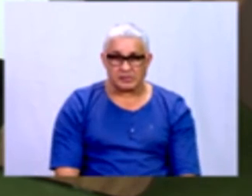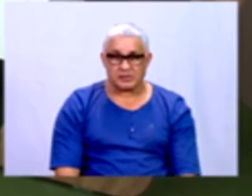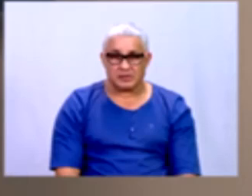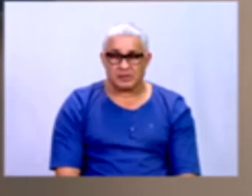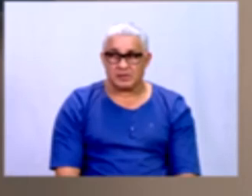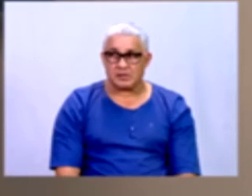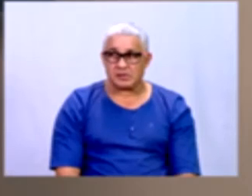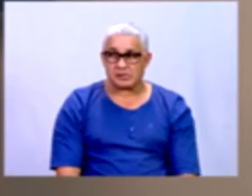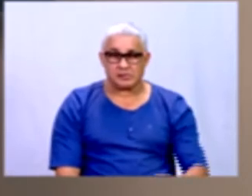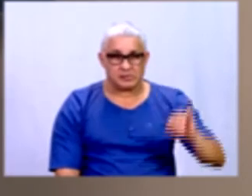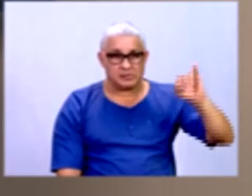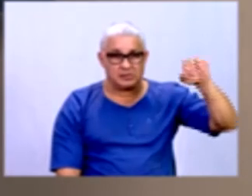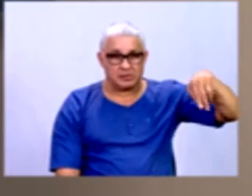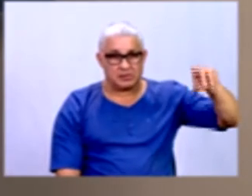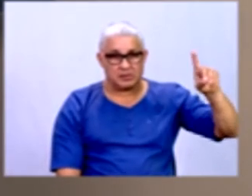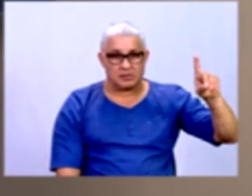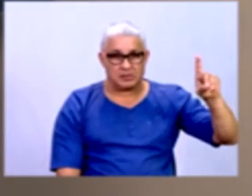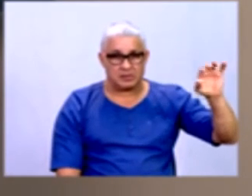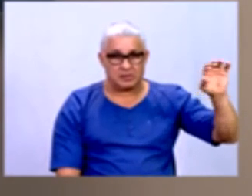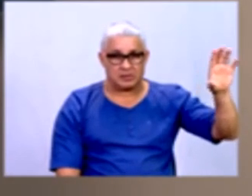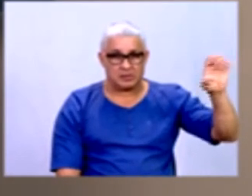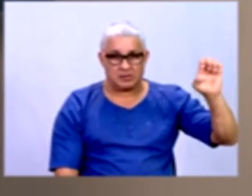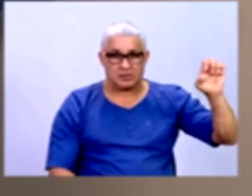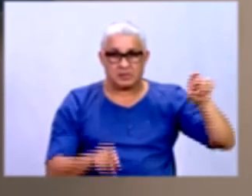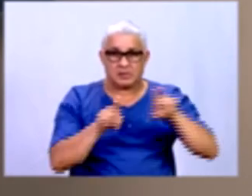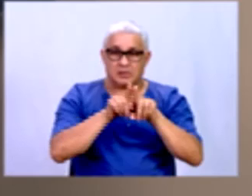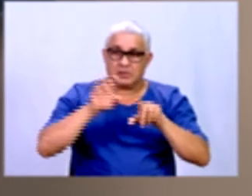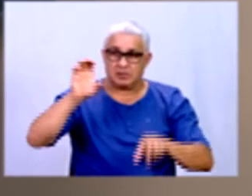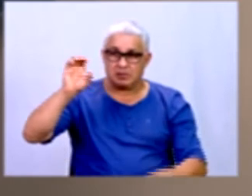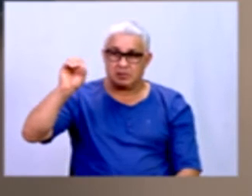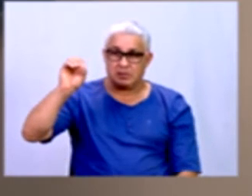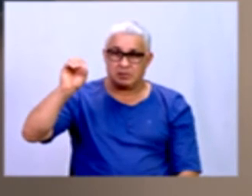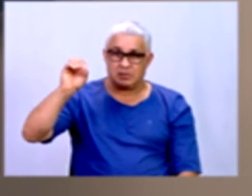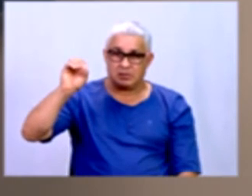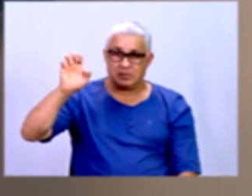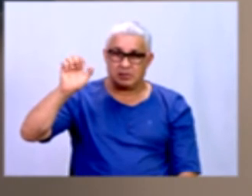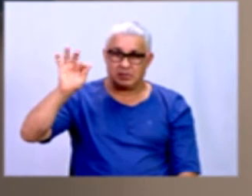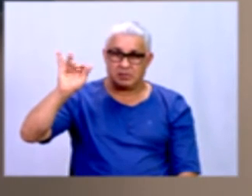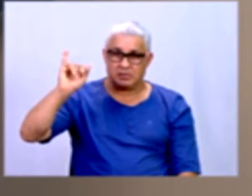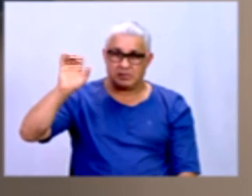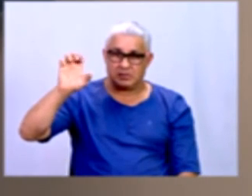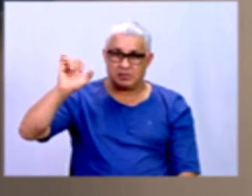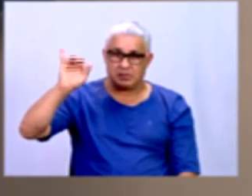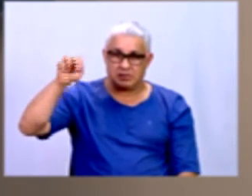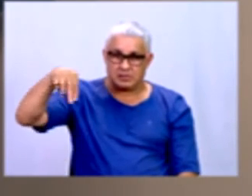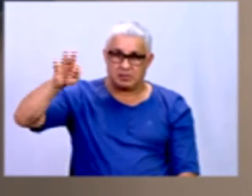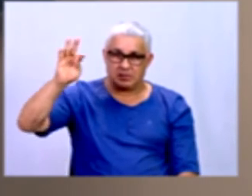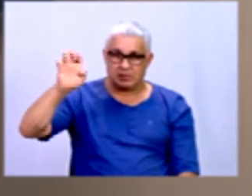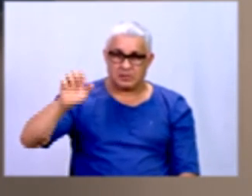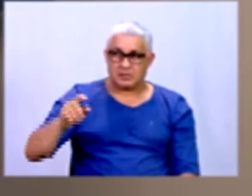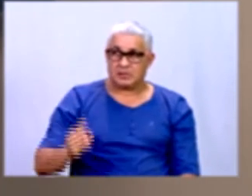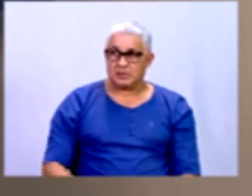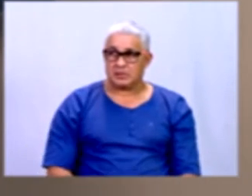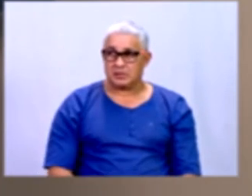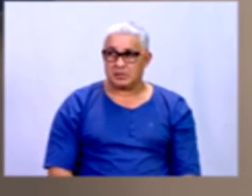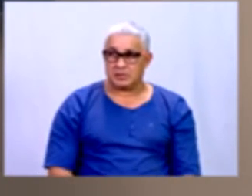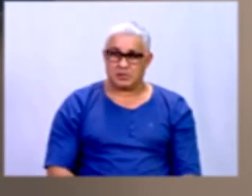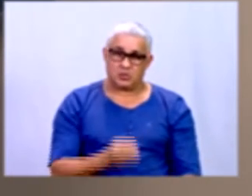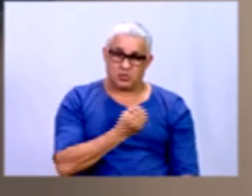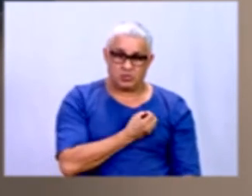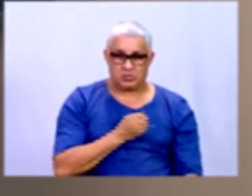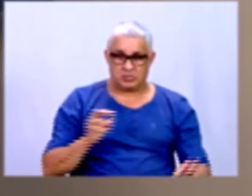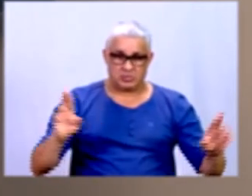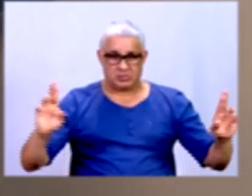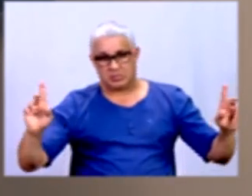coeficientes. Porque como é uma divisão, é um número pelo outro